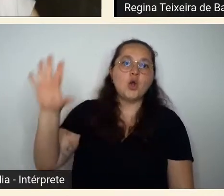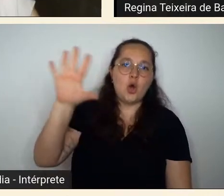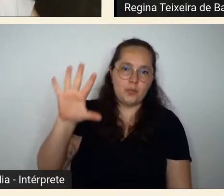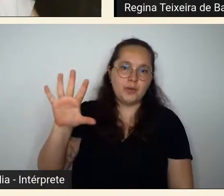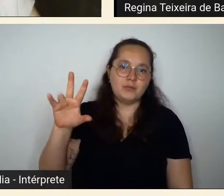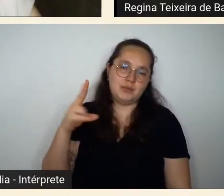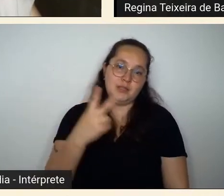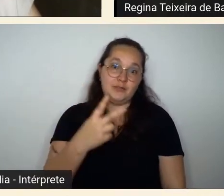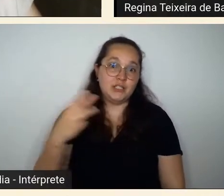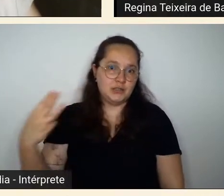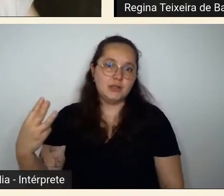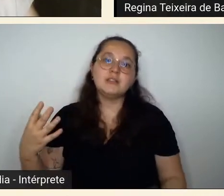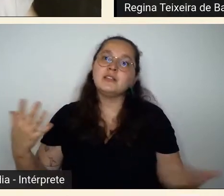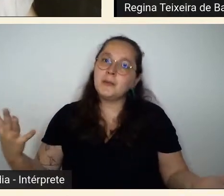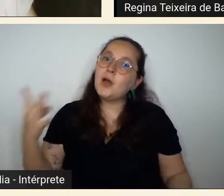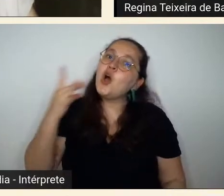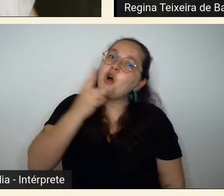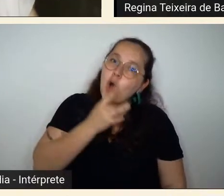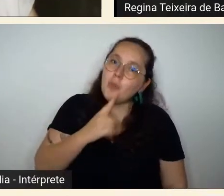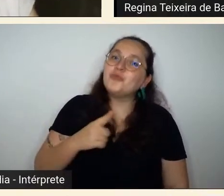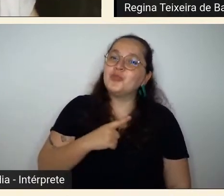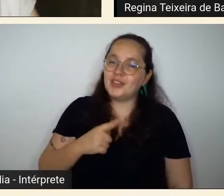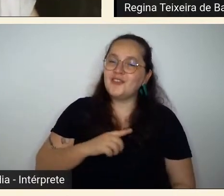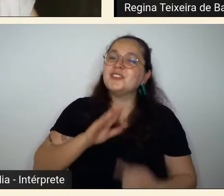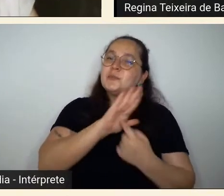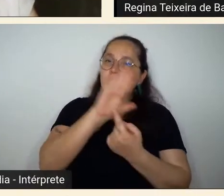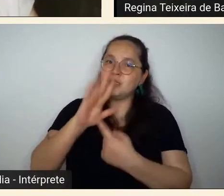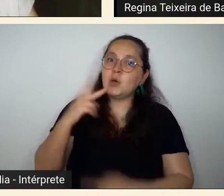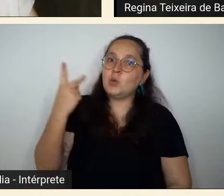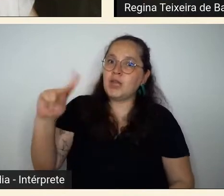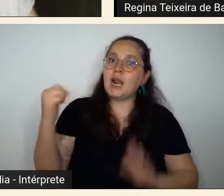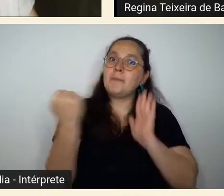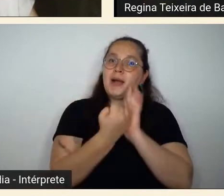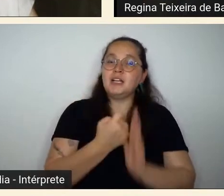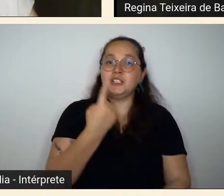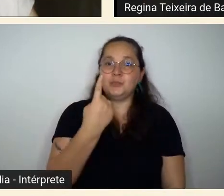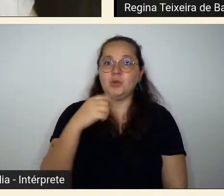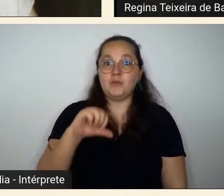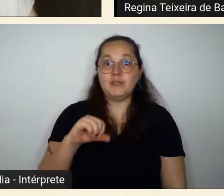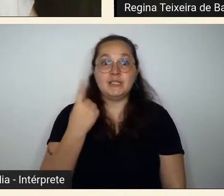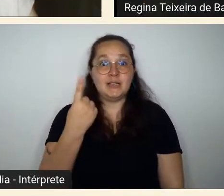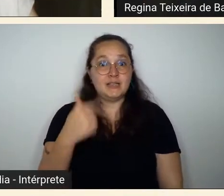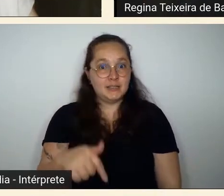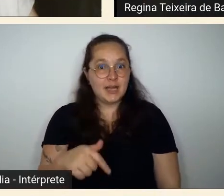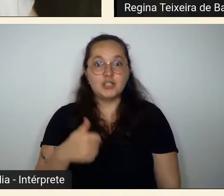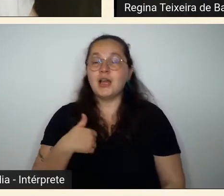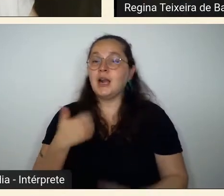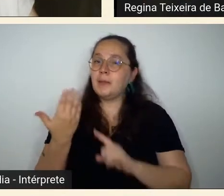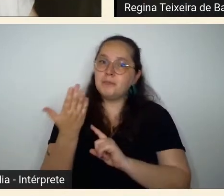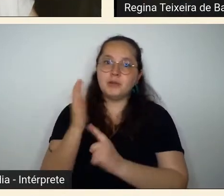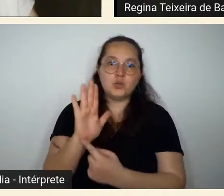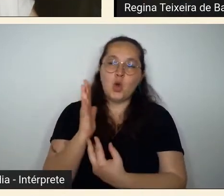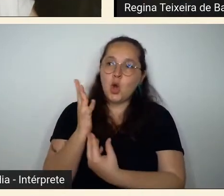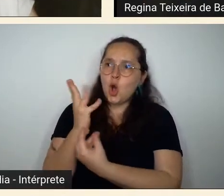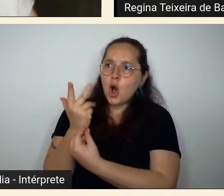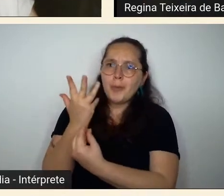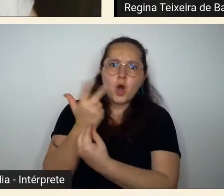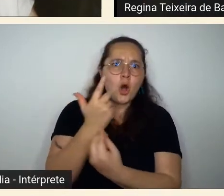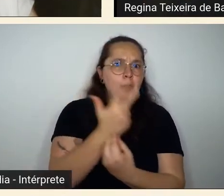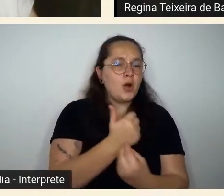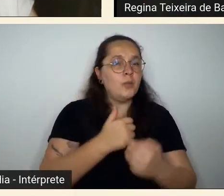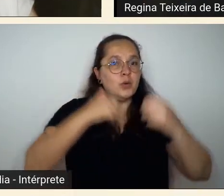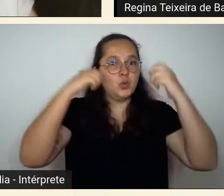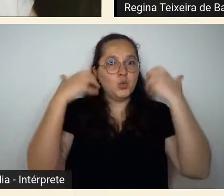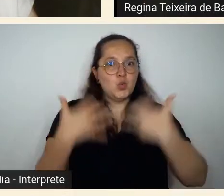com a sua exposição de 1917 e que apresentou obras absolutamente incríveis para a época e que